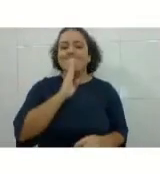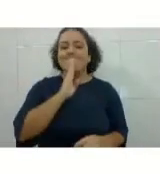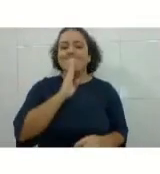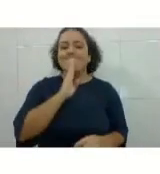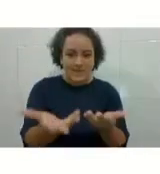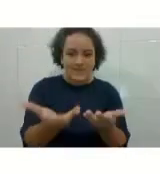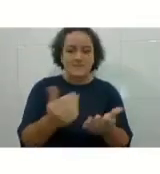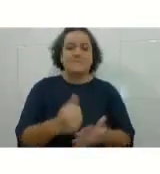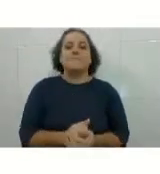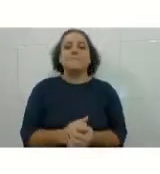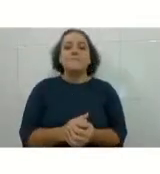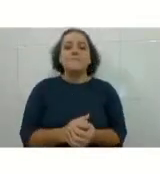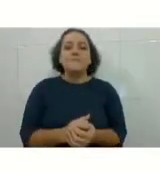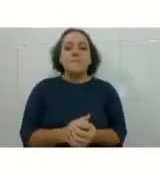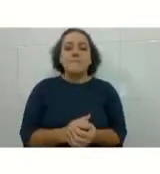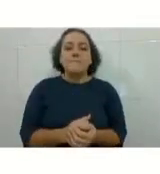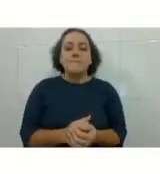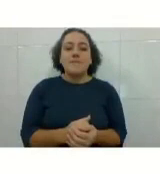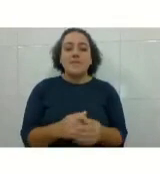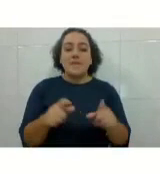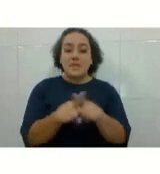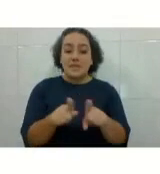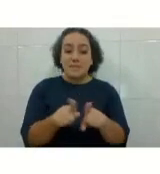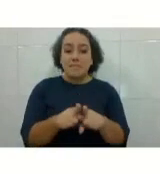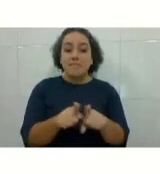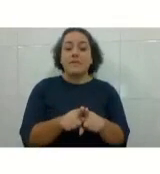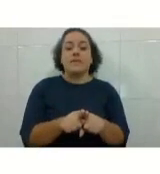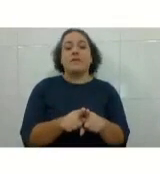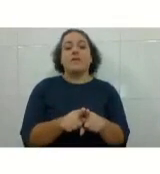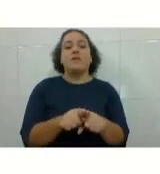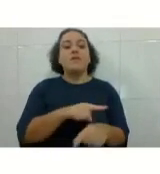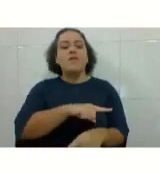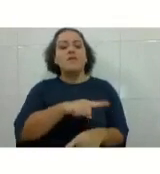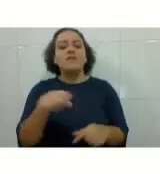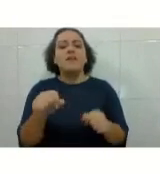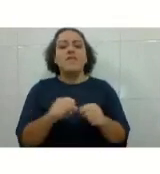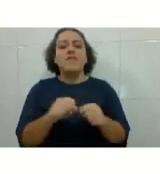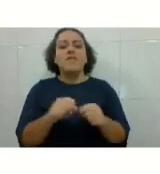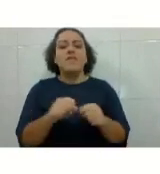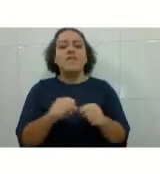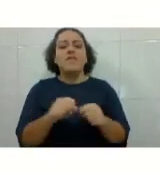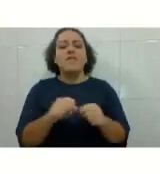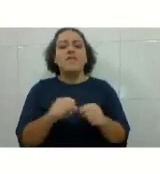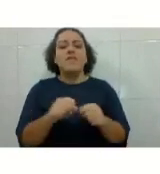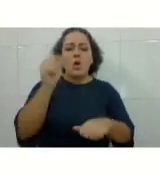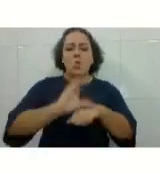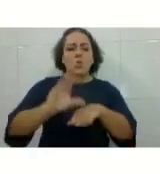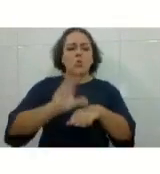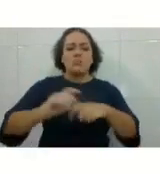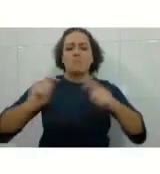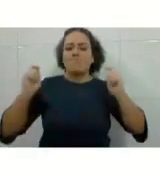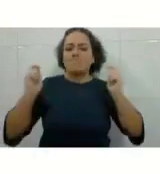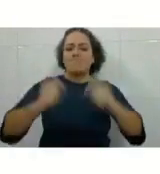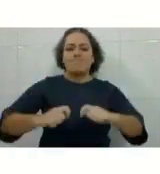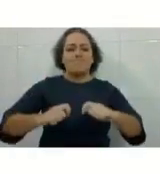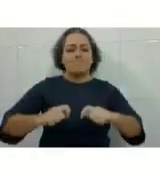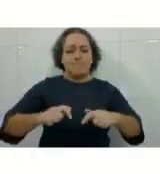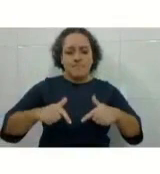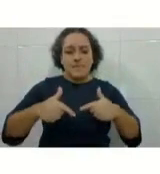E que vocês façam o melhor percurso possível aqui e que, depois disso,